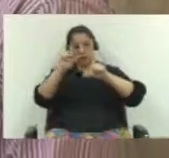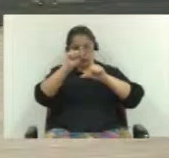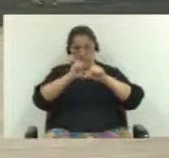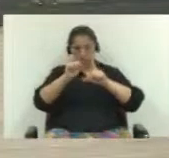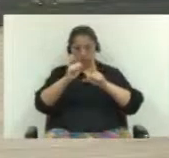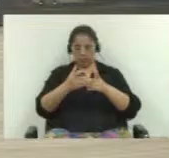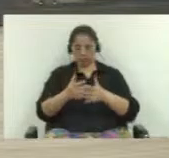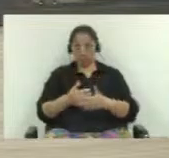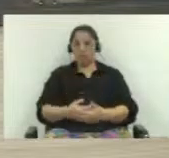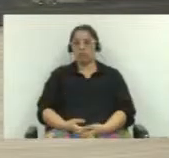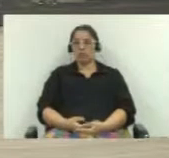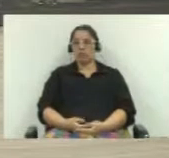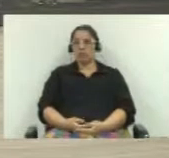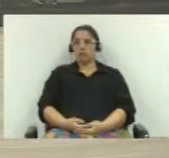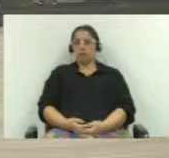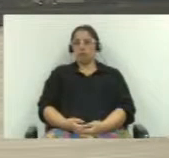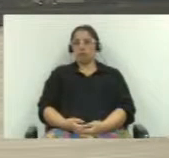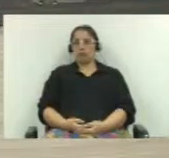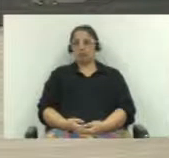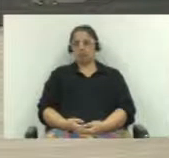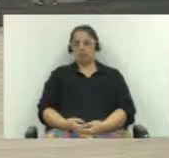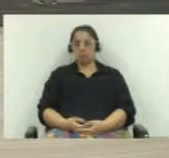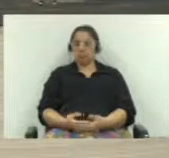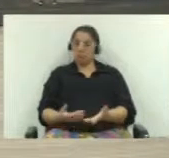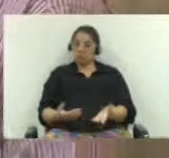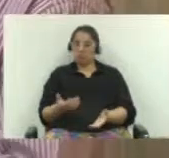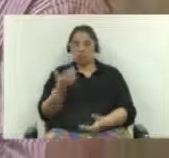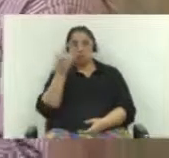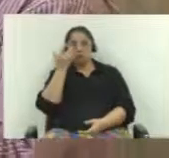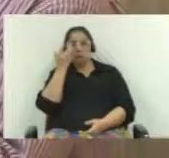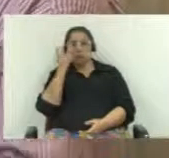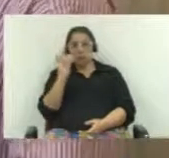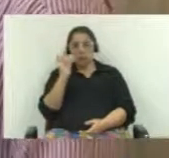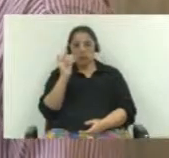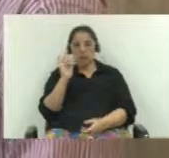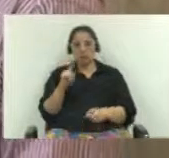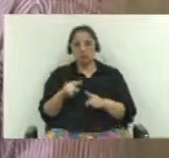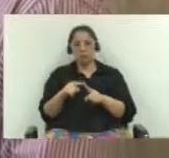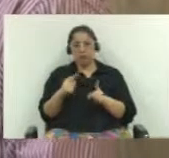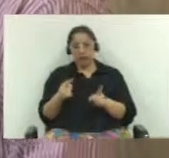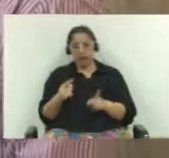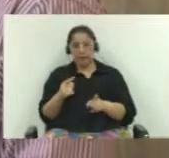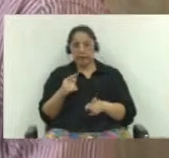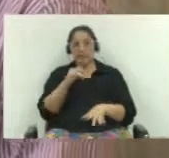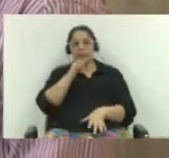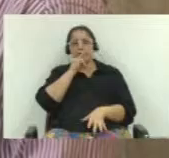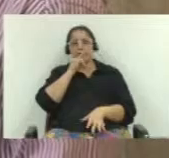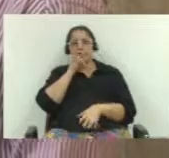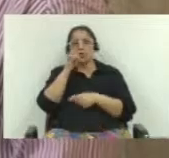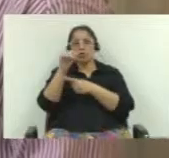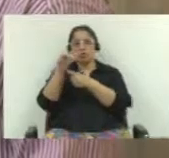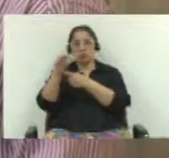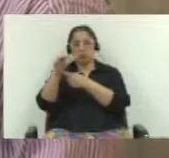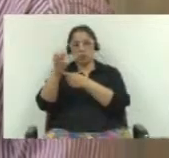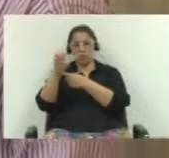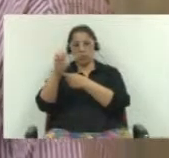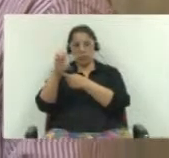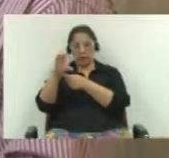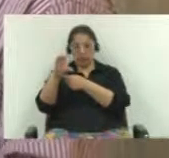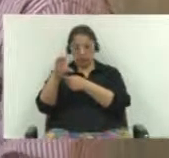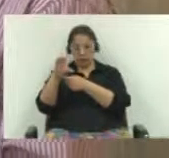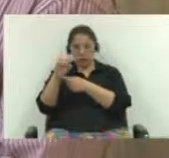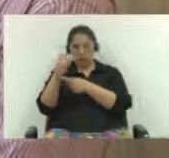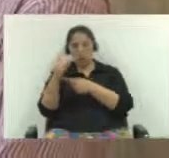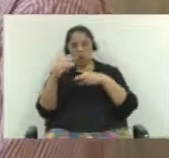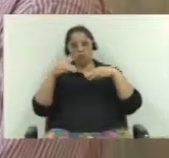doutor Júlio, com todo o respeito e data vênia a sua experiência, doutor, olha, a não ser que o